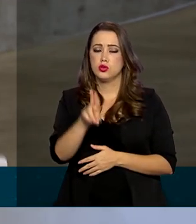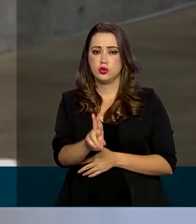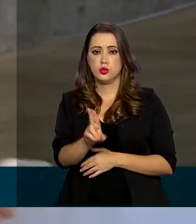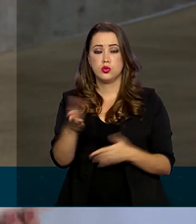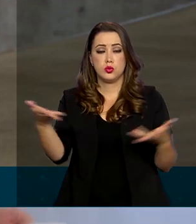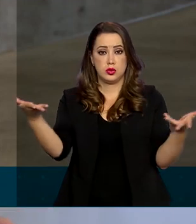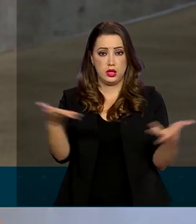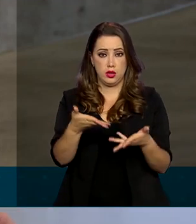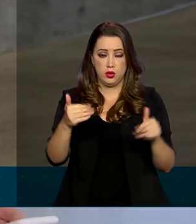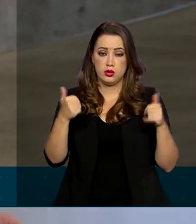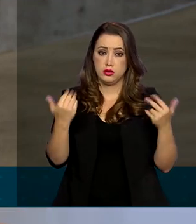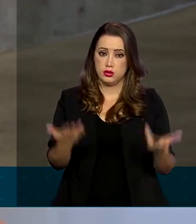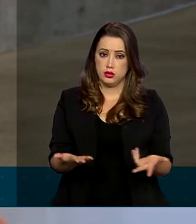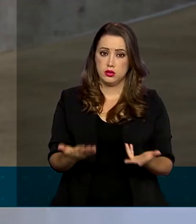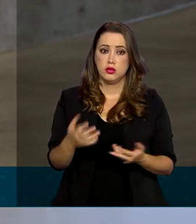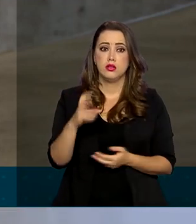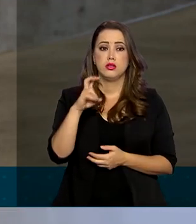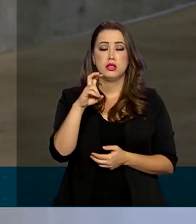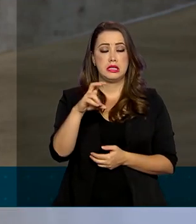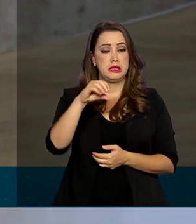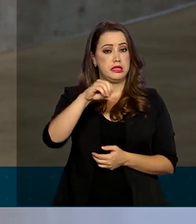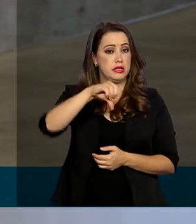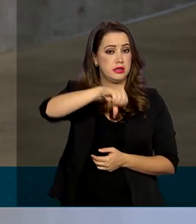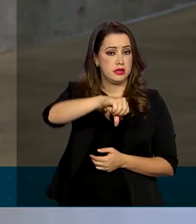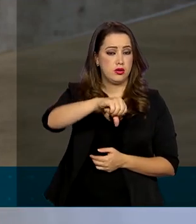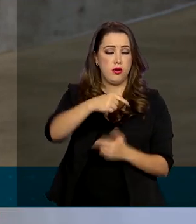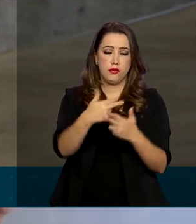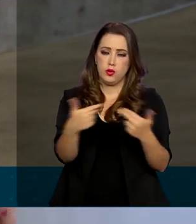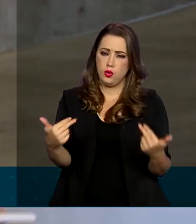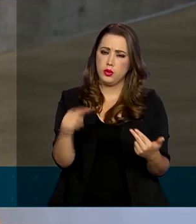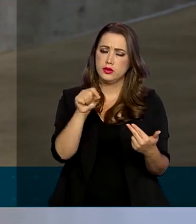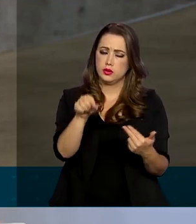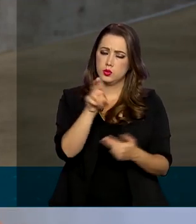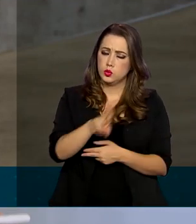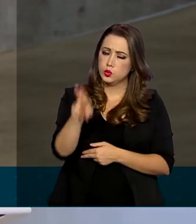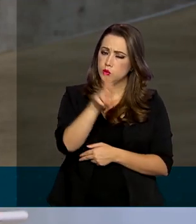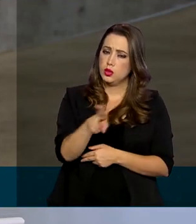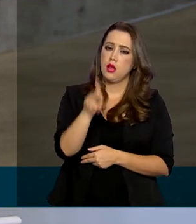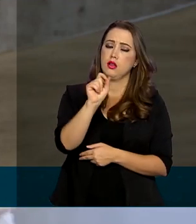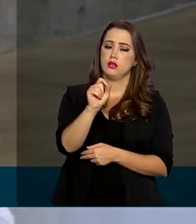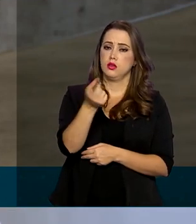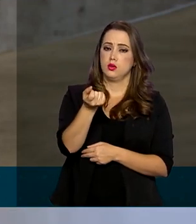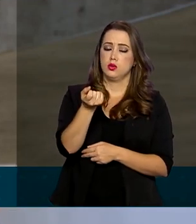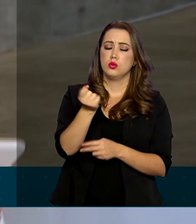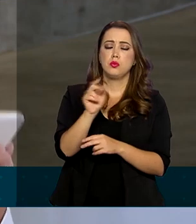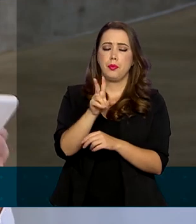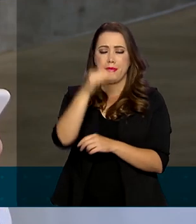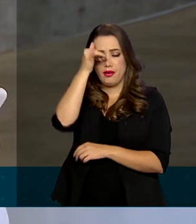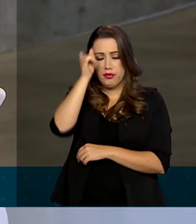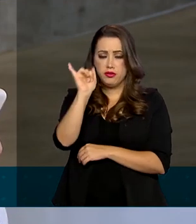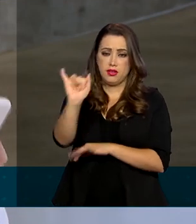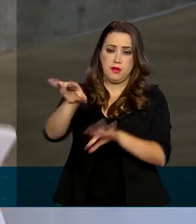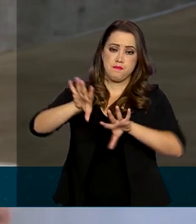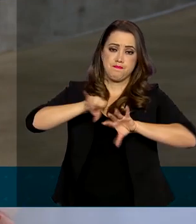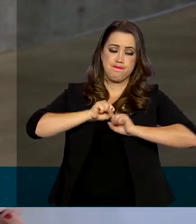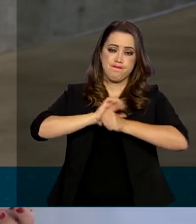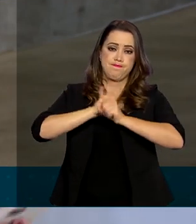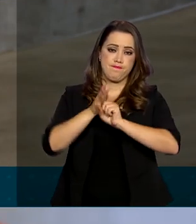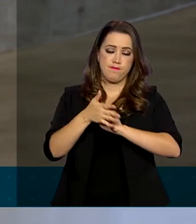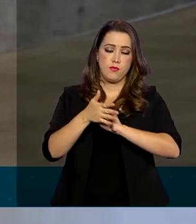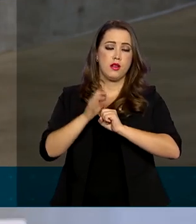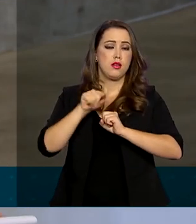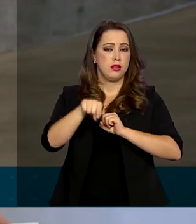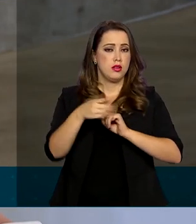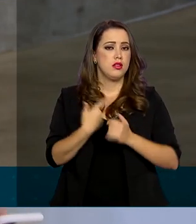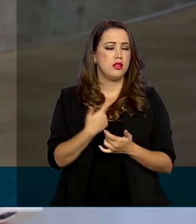agora, com isso, já são 509 produtos usados aí no tratamento no combate ao novo coronavírus que